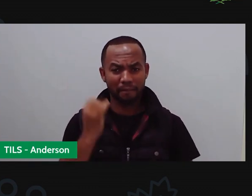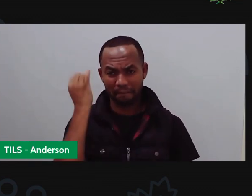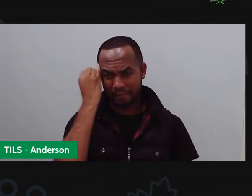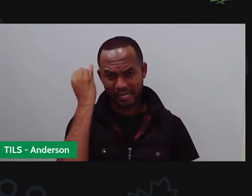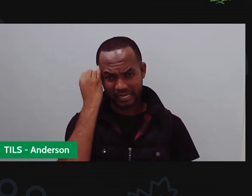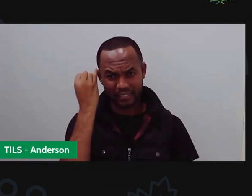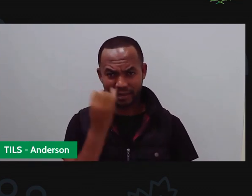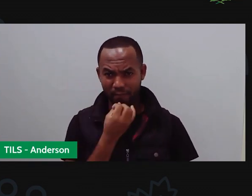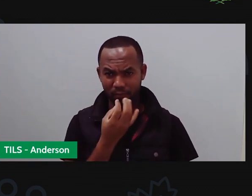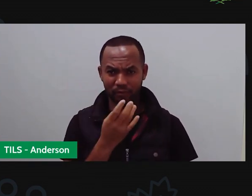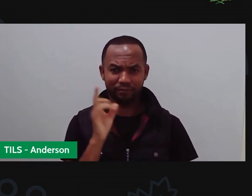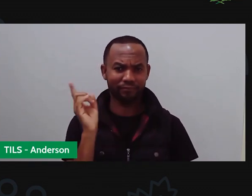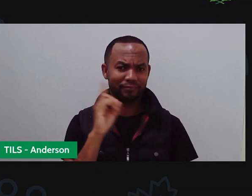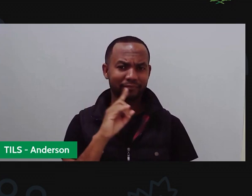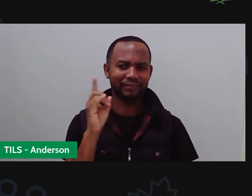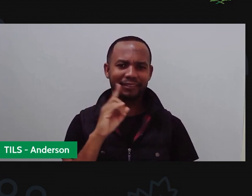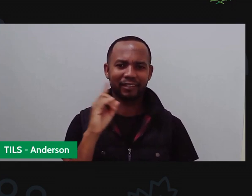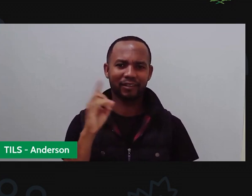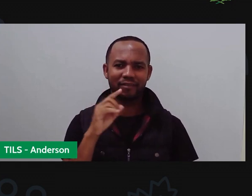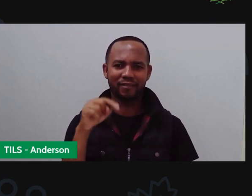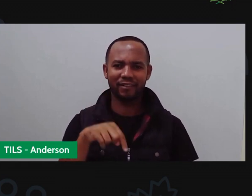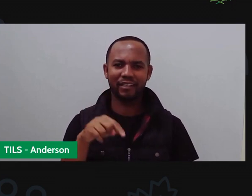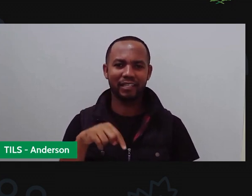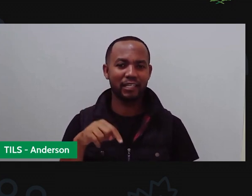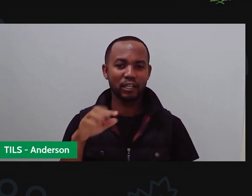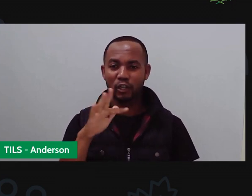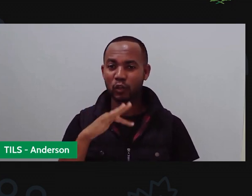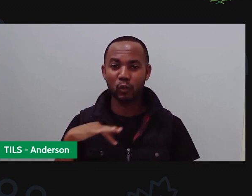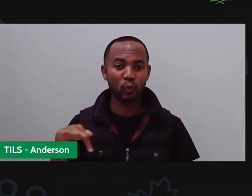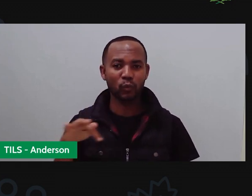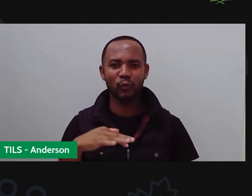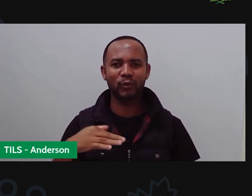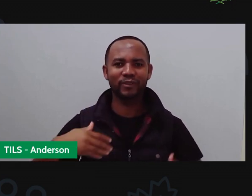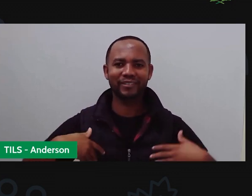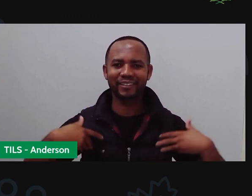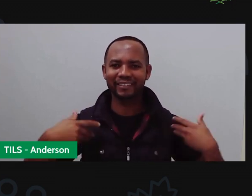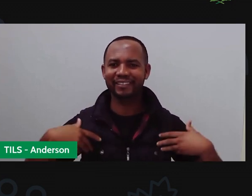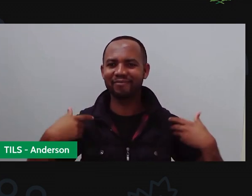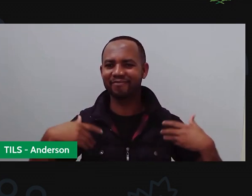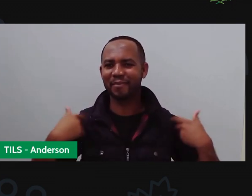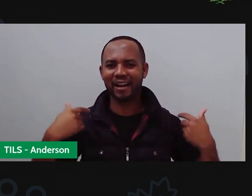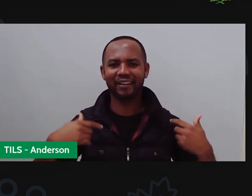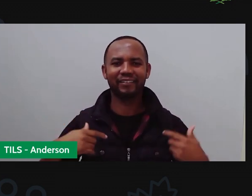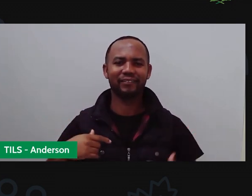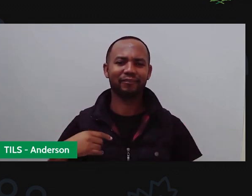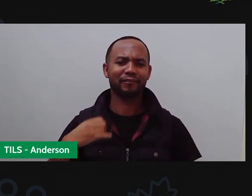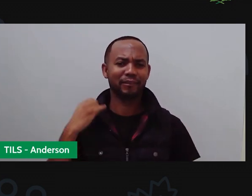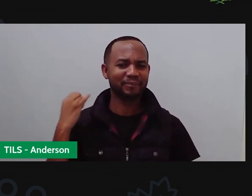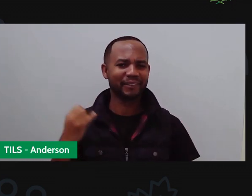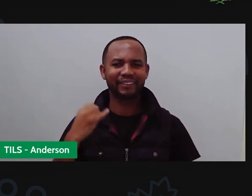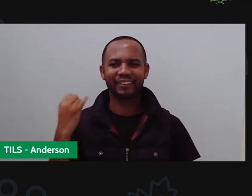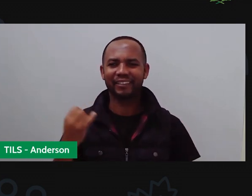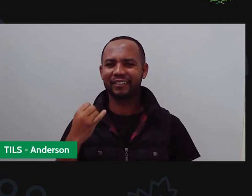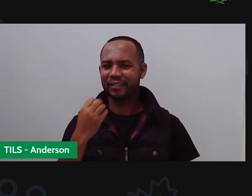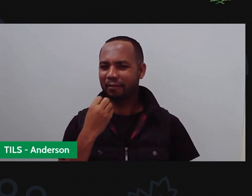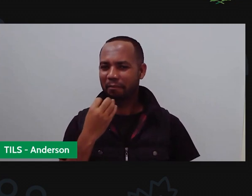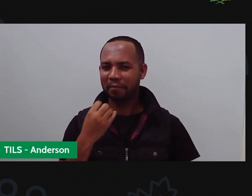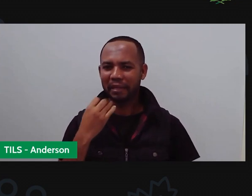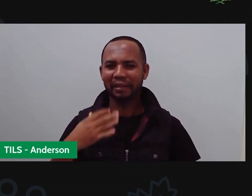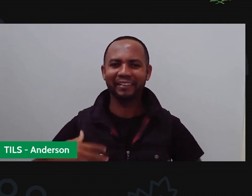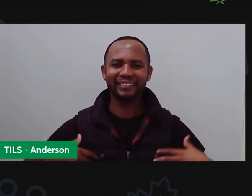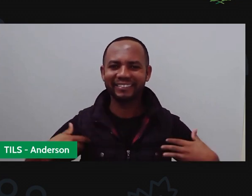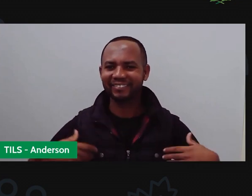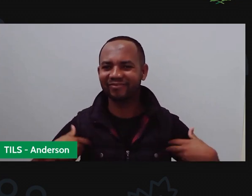das nossas aulas. É que todo mundo é muito animado, segunda, terça, quarta, não importa o dia da semana, estamos bem animados e